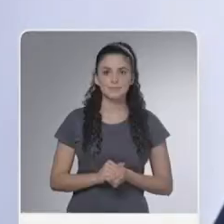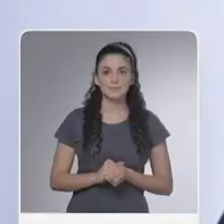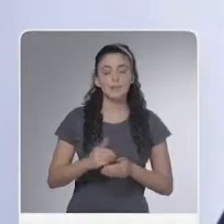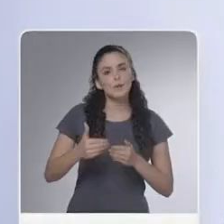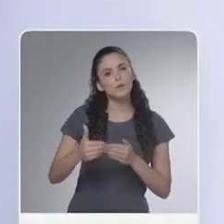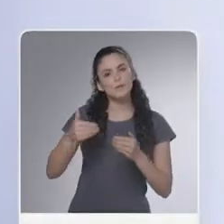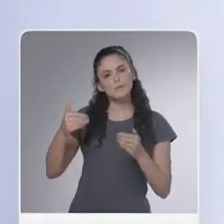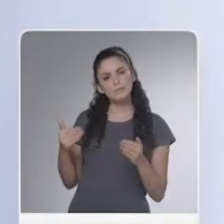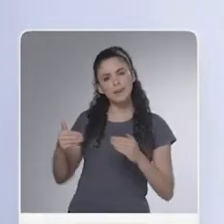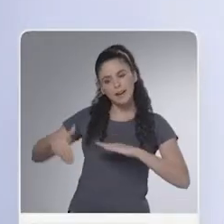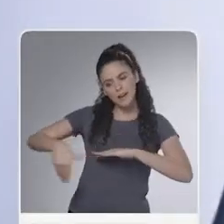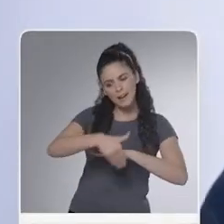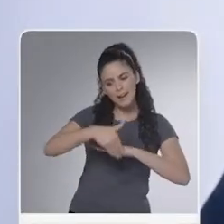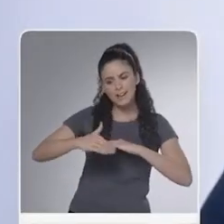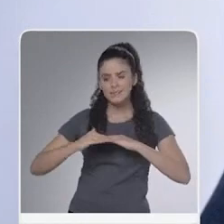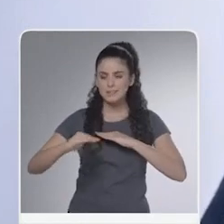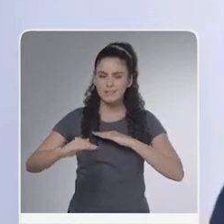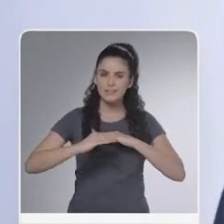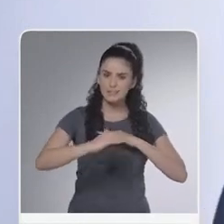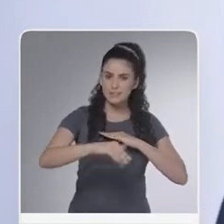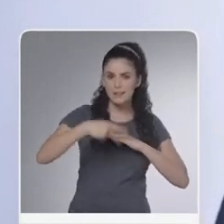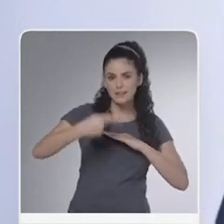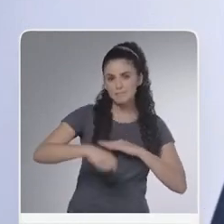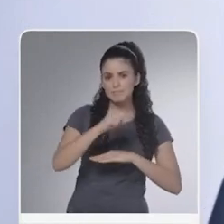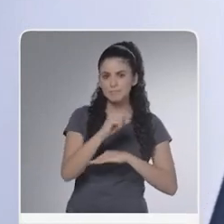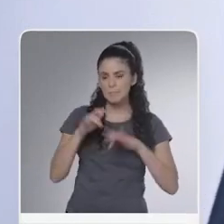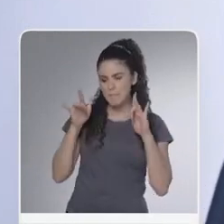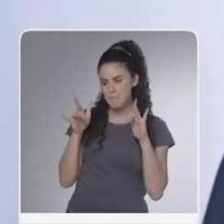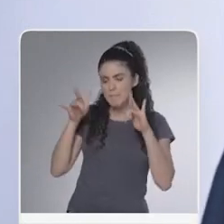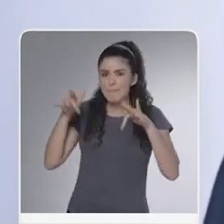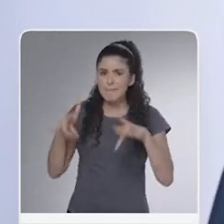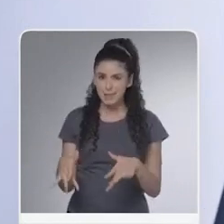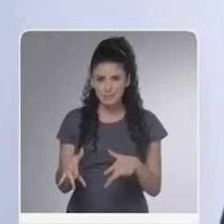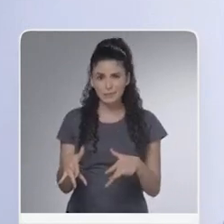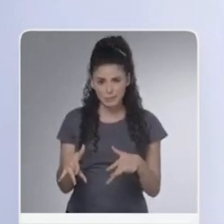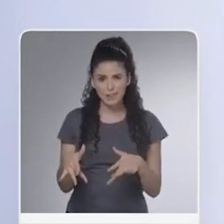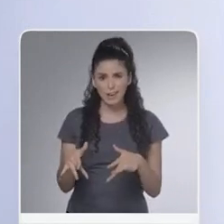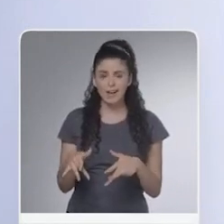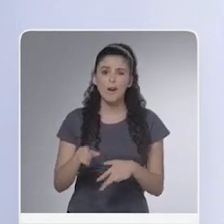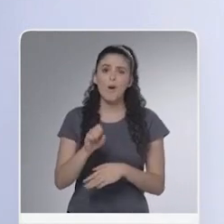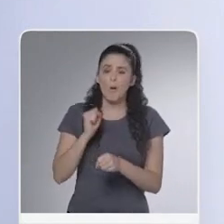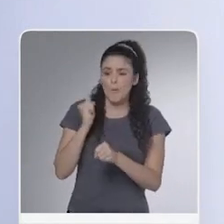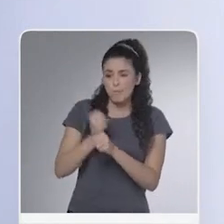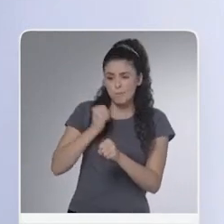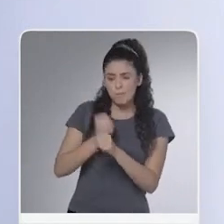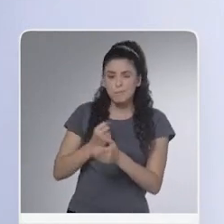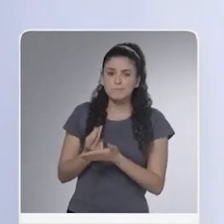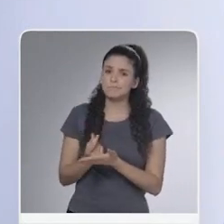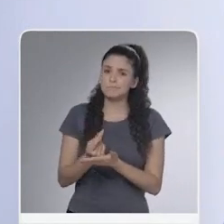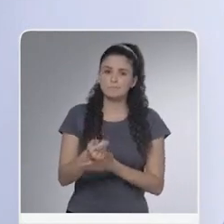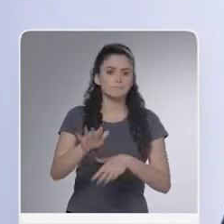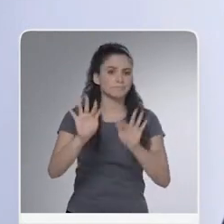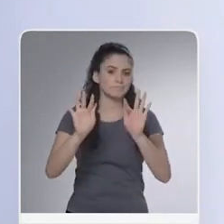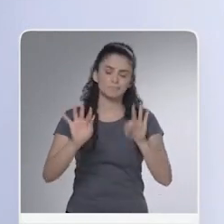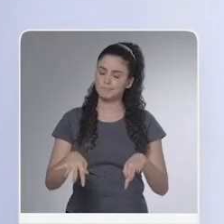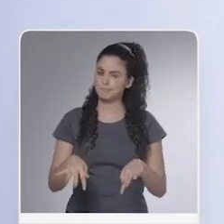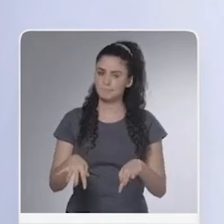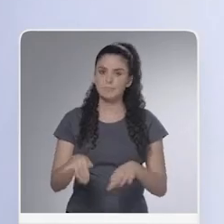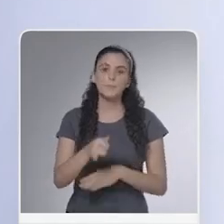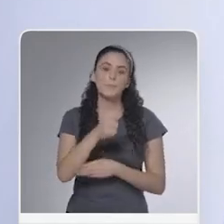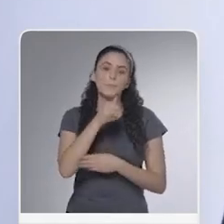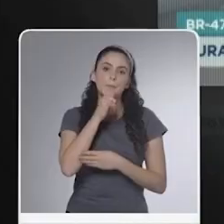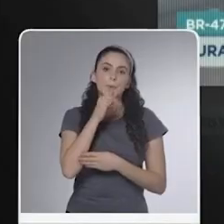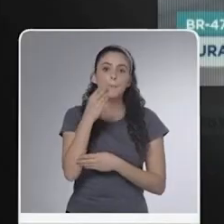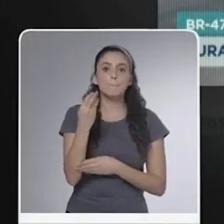Nos últimos anos, a maioria das estradas catarinenses estão abandonadas ou com obras que